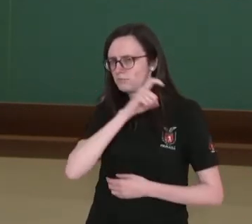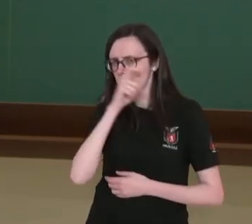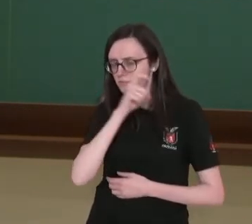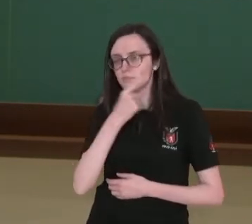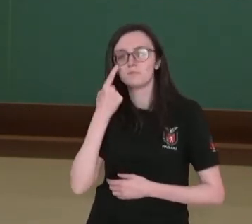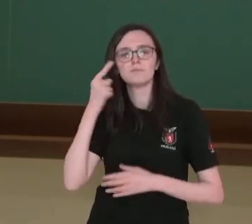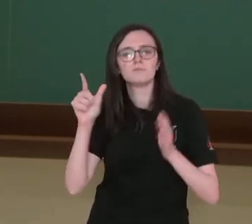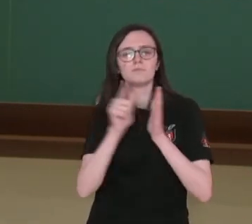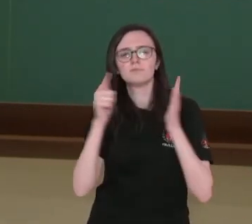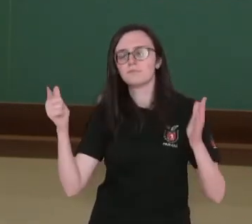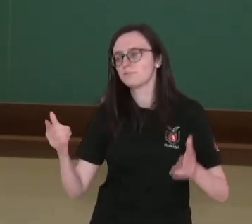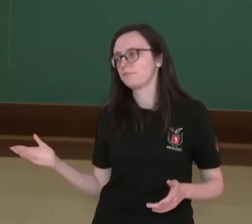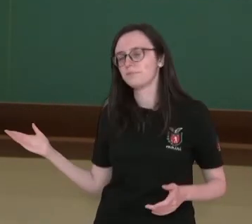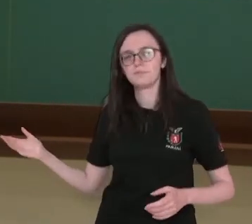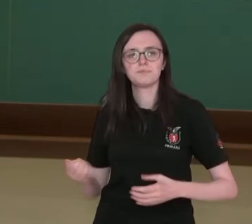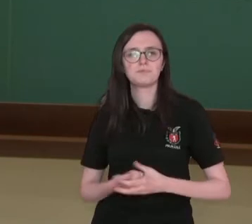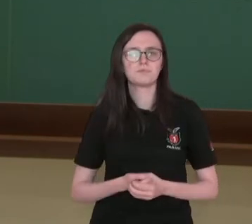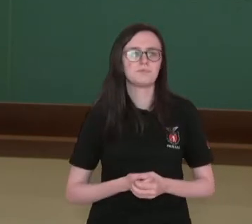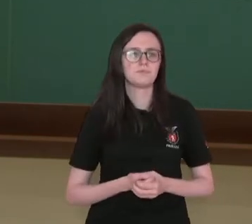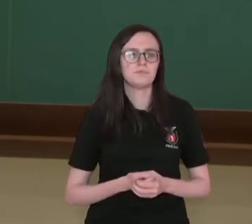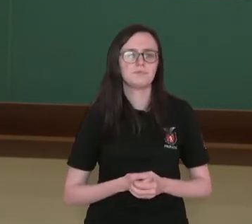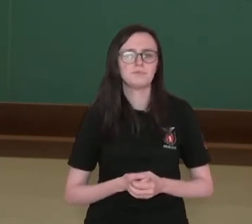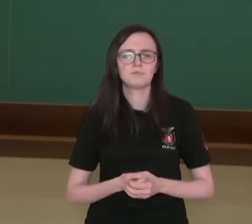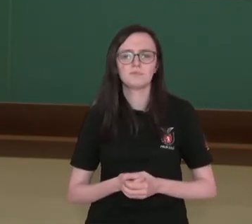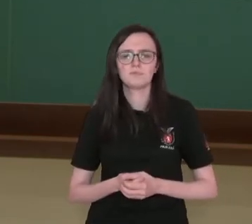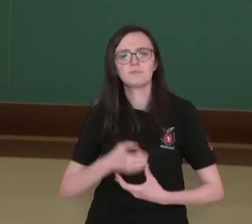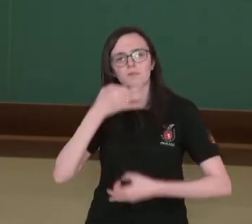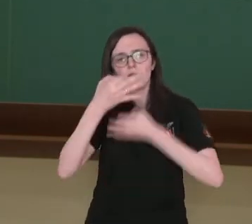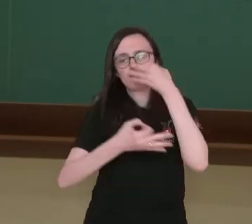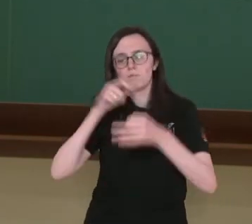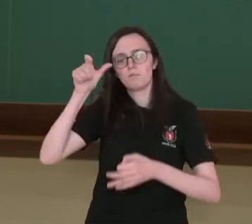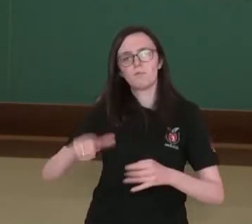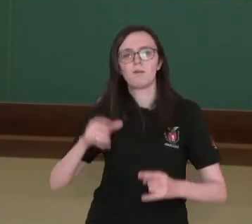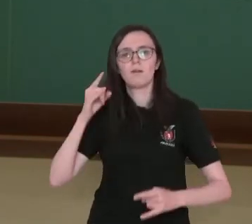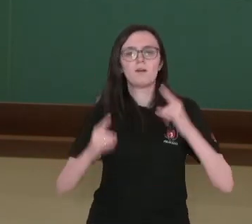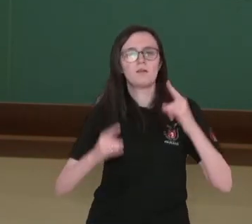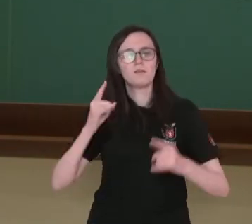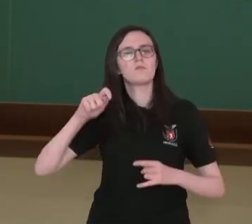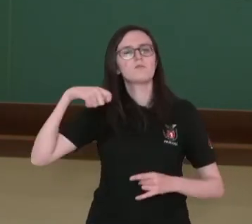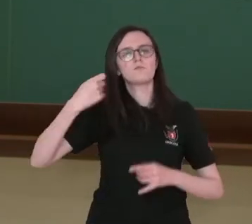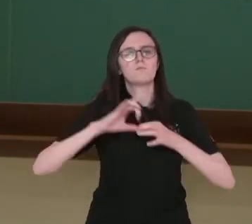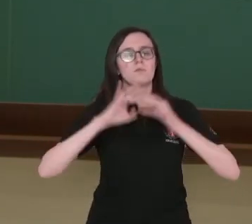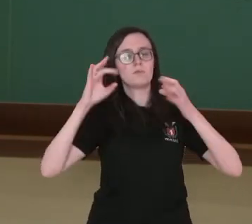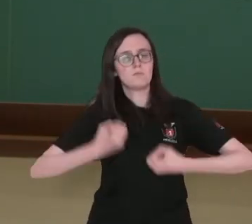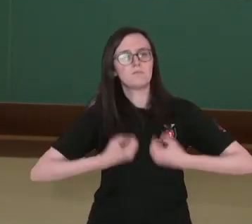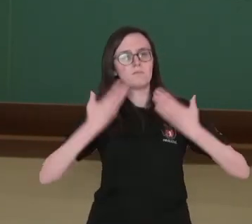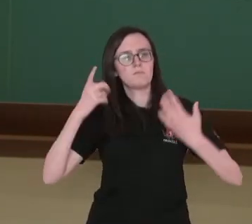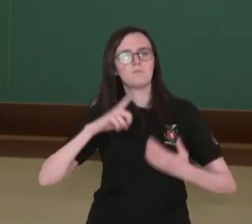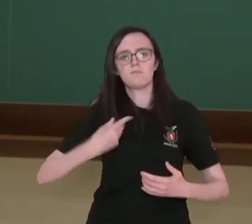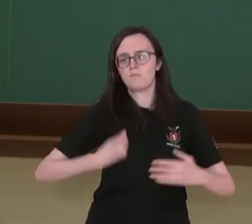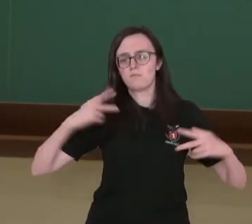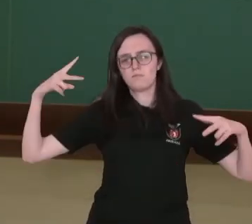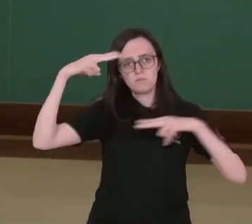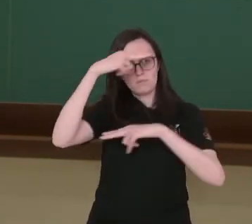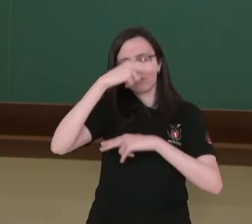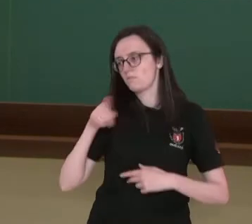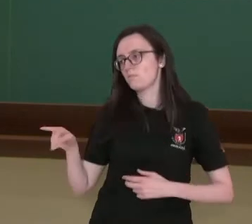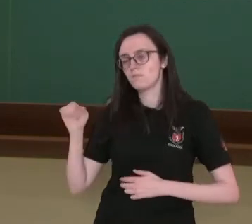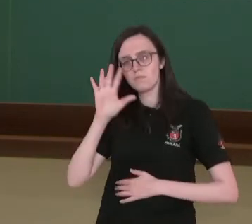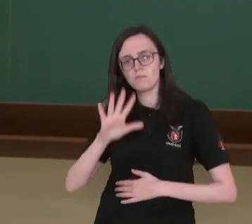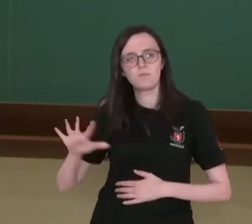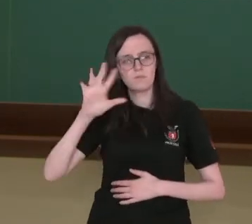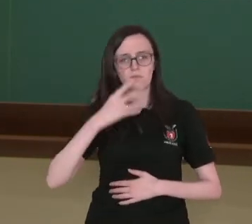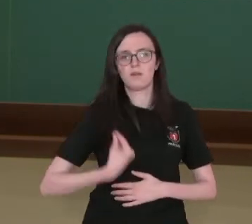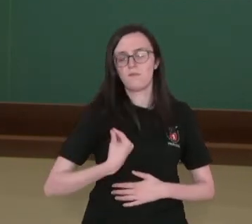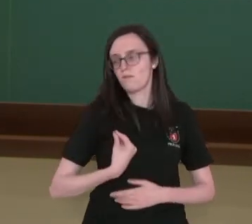gazetadopovo.com A opinião de um robô sobre liberdade de expressão. Então tá aqui. Essa imagem do